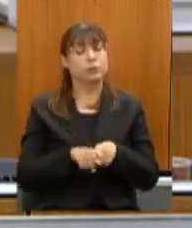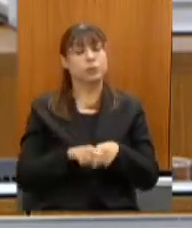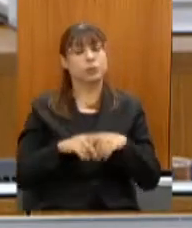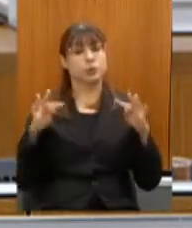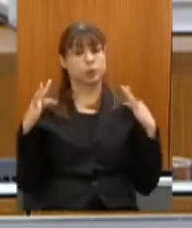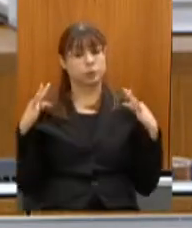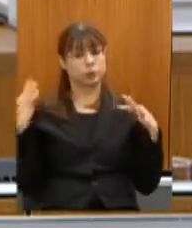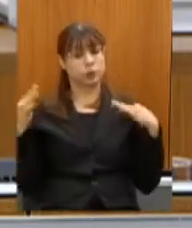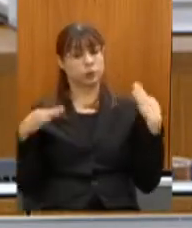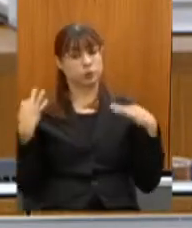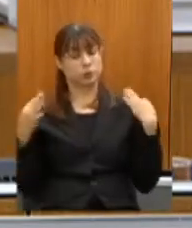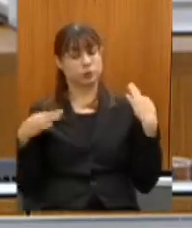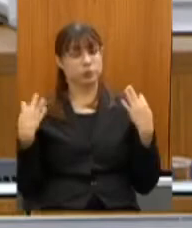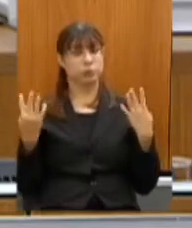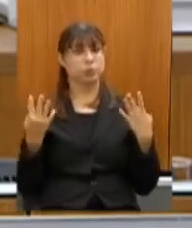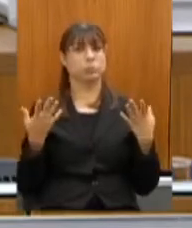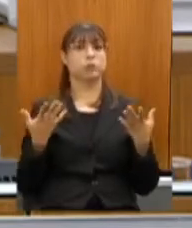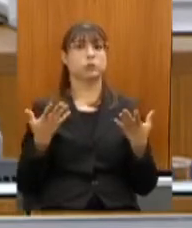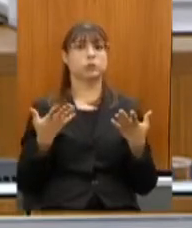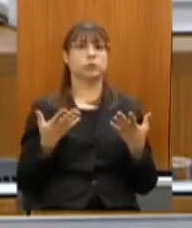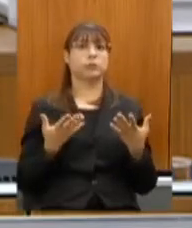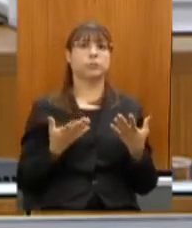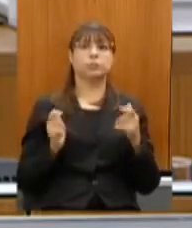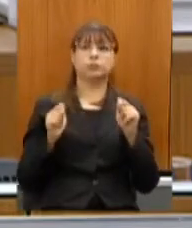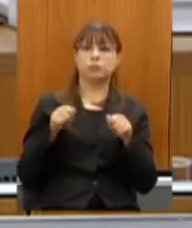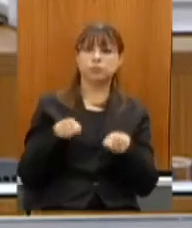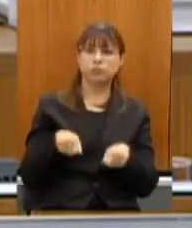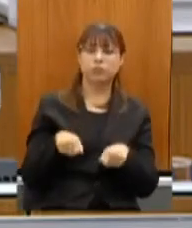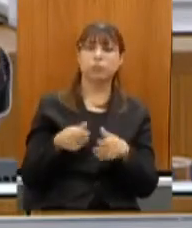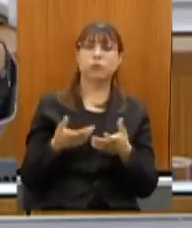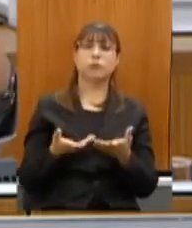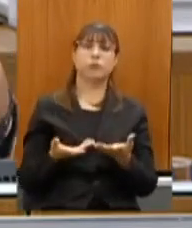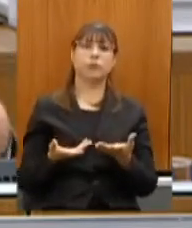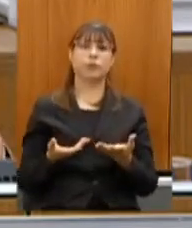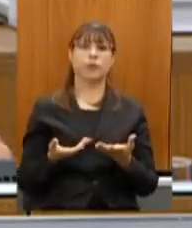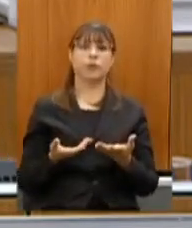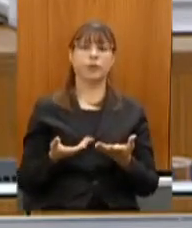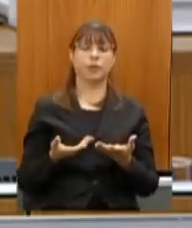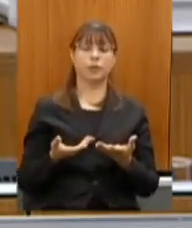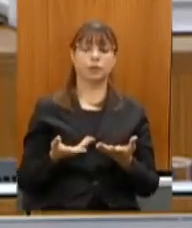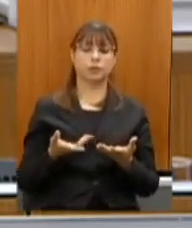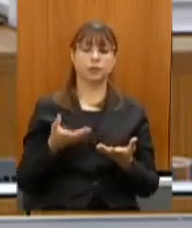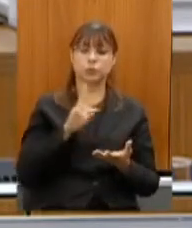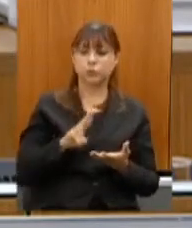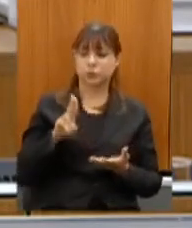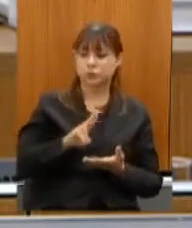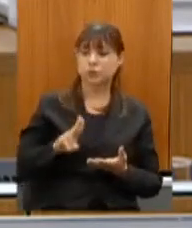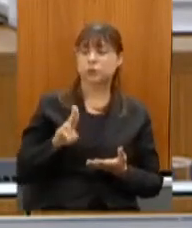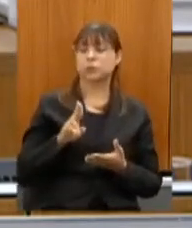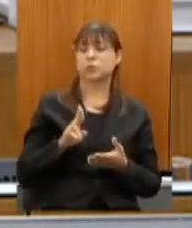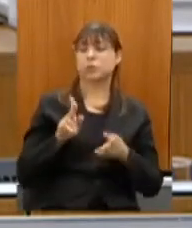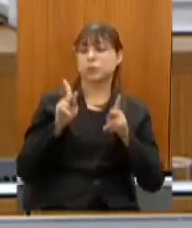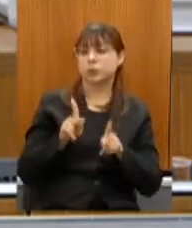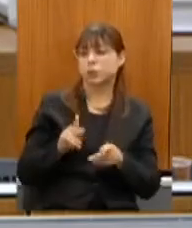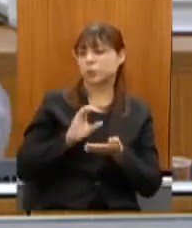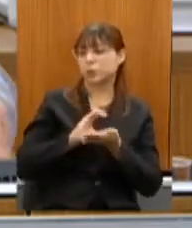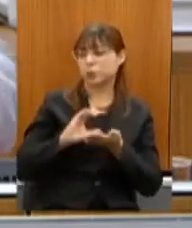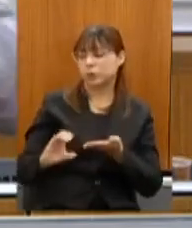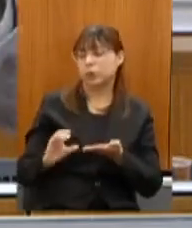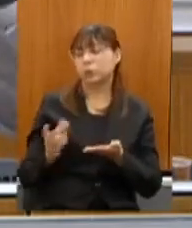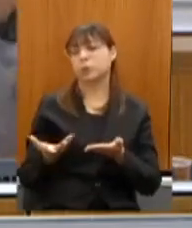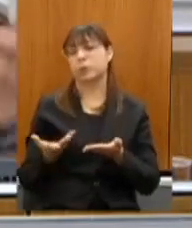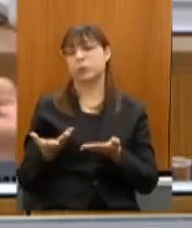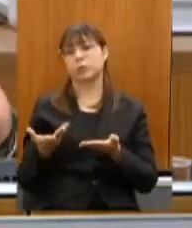que é uma indústria limpa capaz de movimentar pessoas e recursos seja na construção